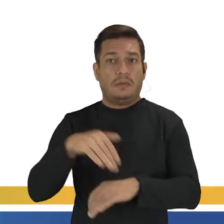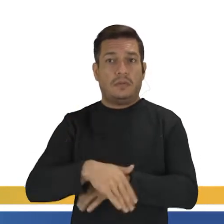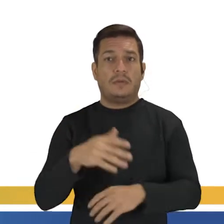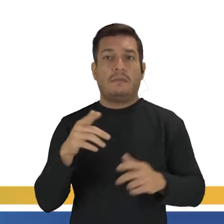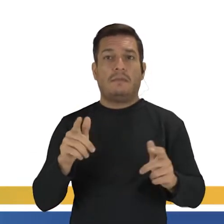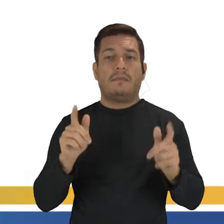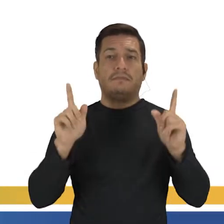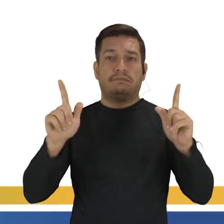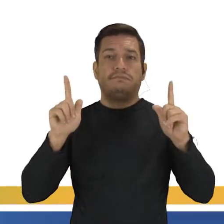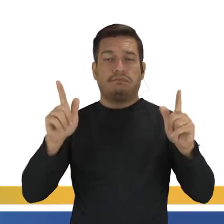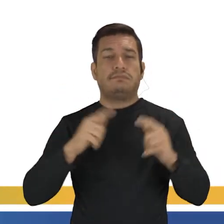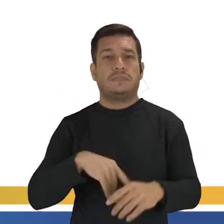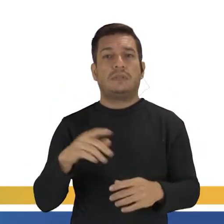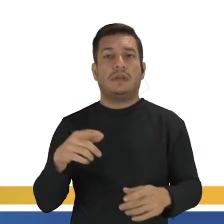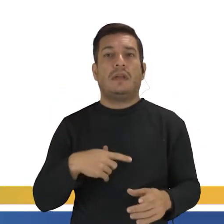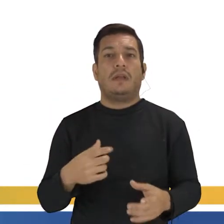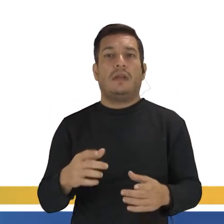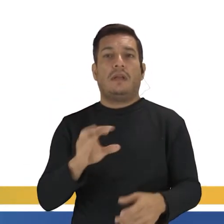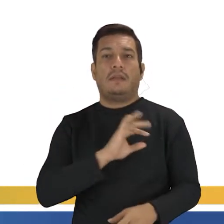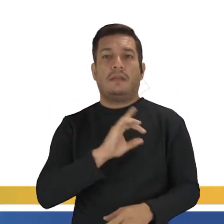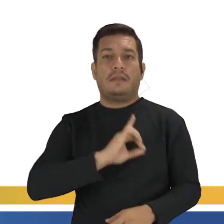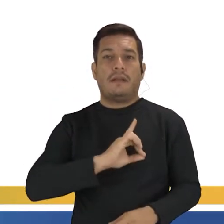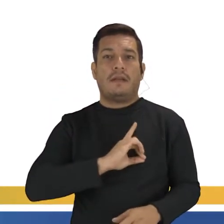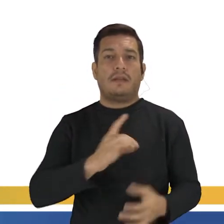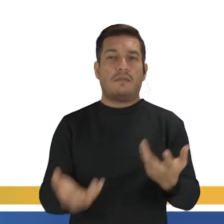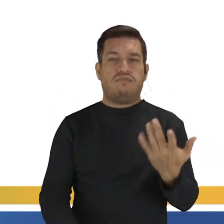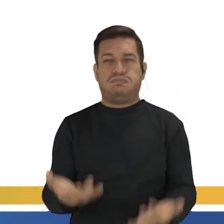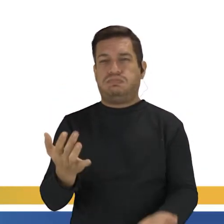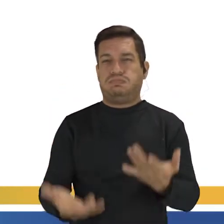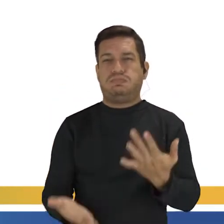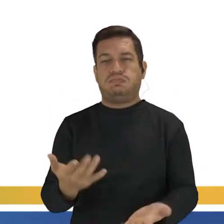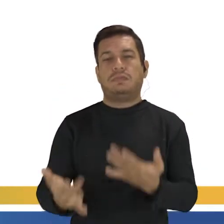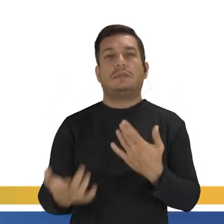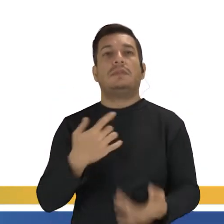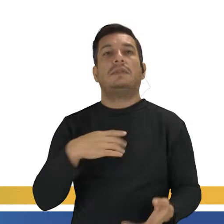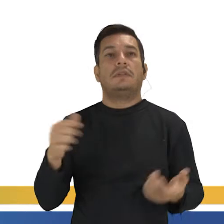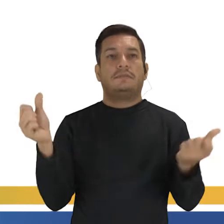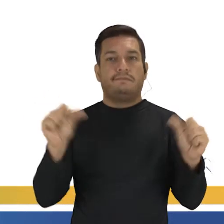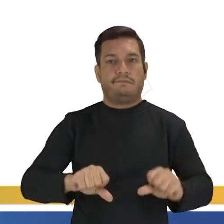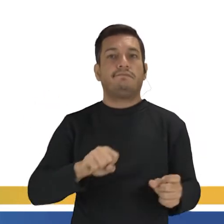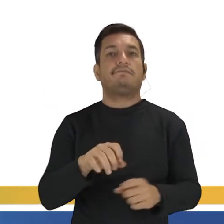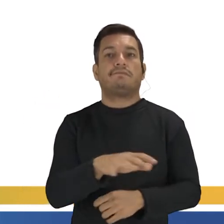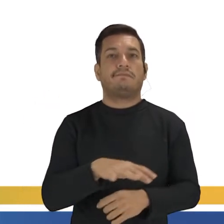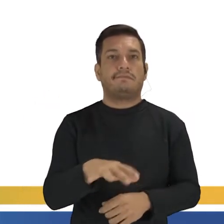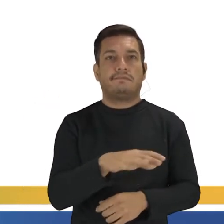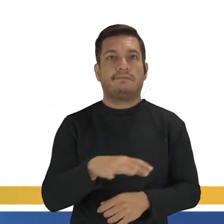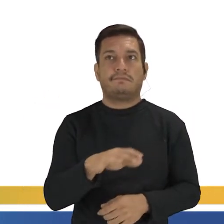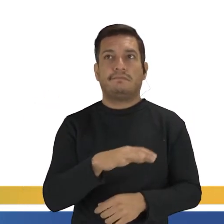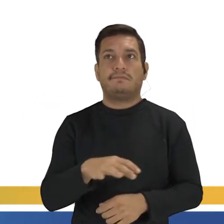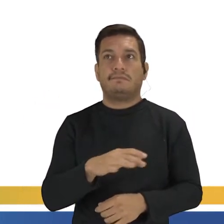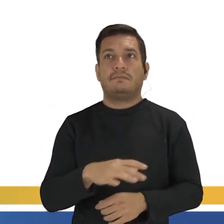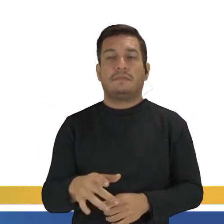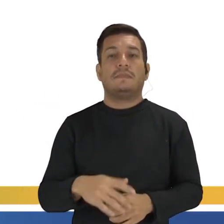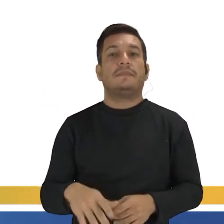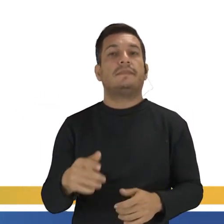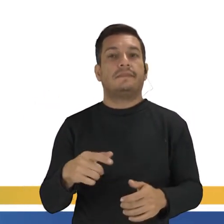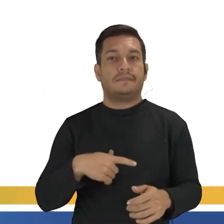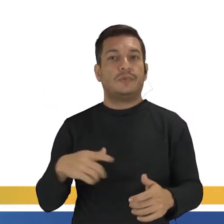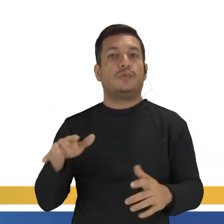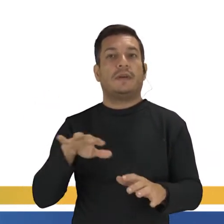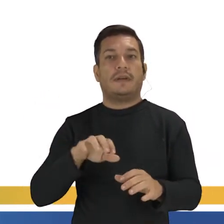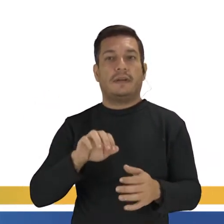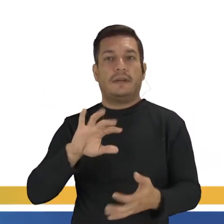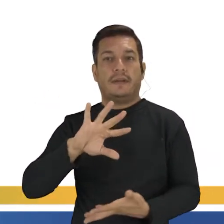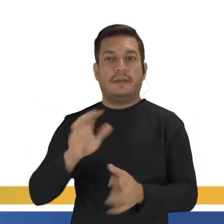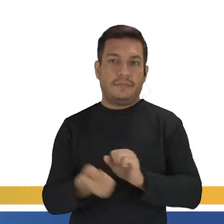gente tem aí a delegacia incendiada, que a foto ganhou o mundo todo. Então, a gente tem uma crise social no pico da epidemia, né?